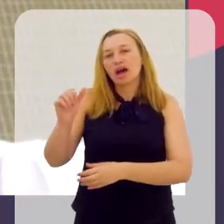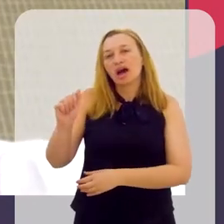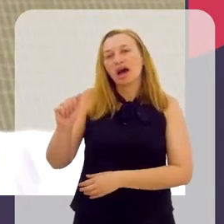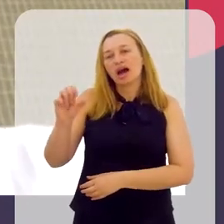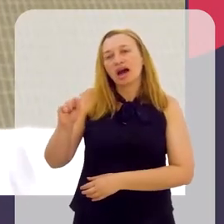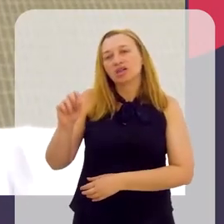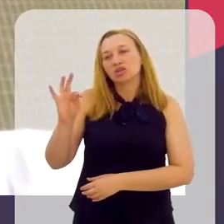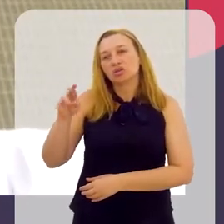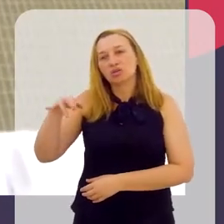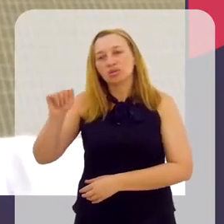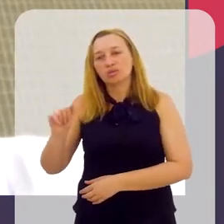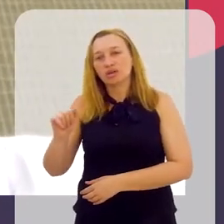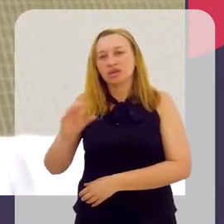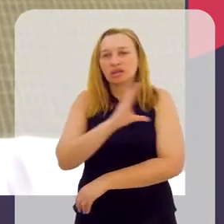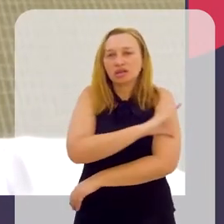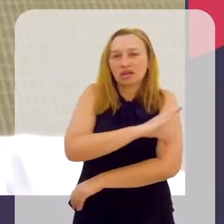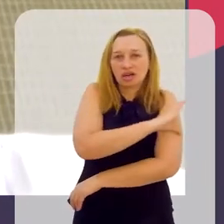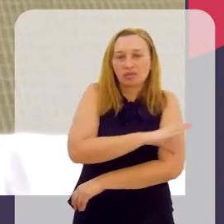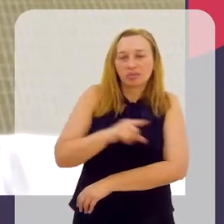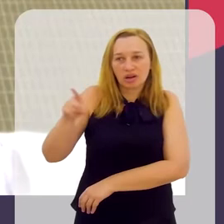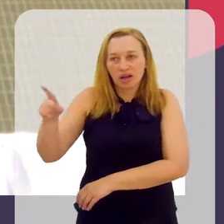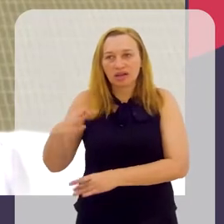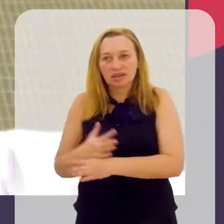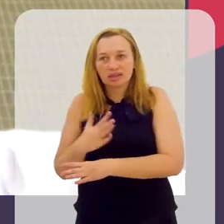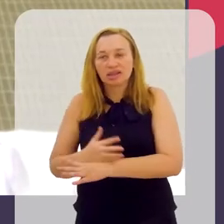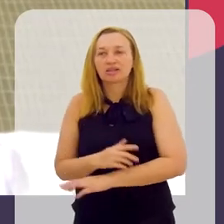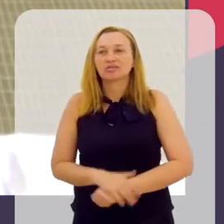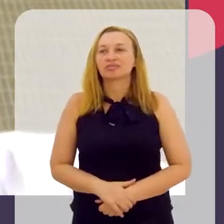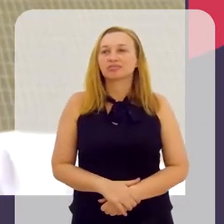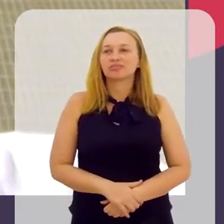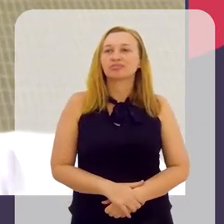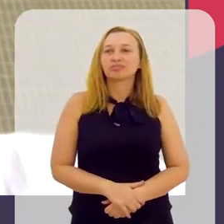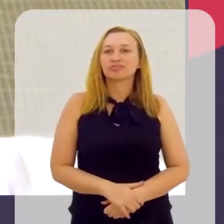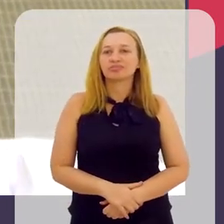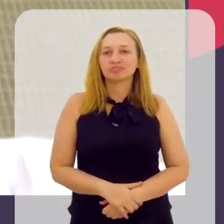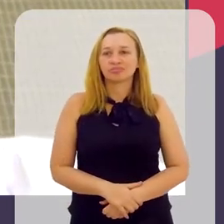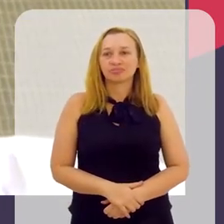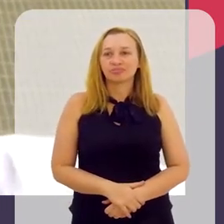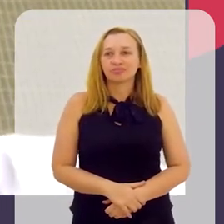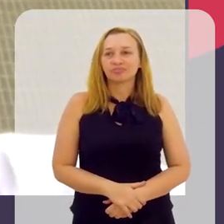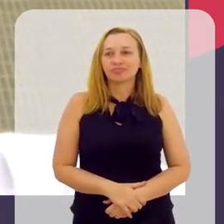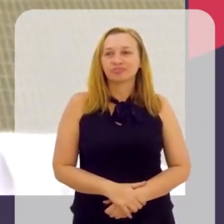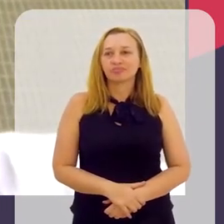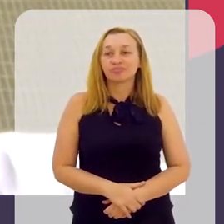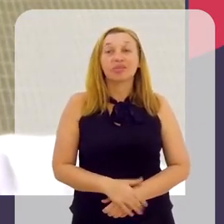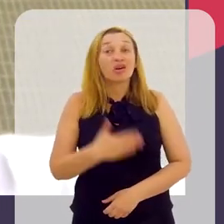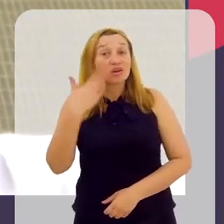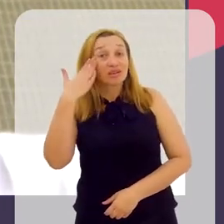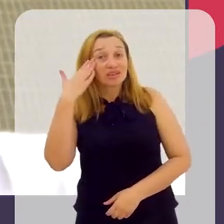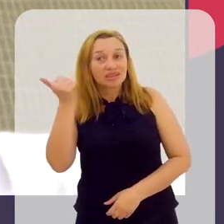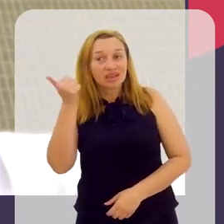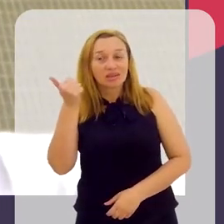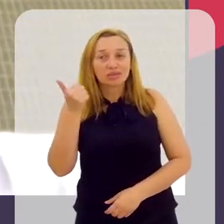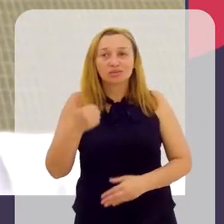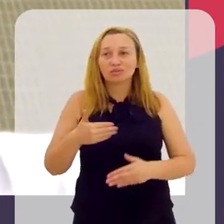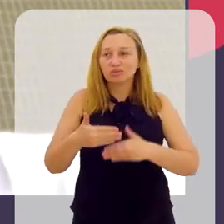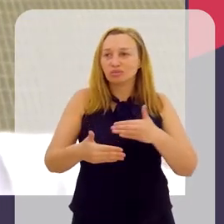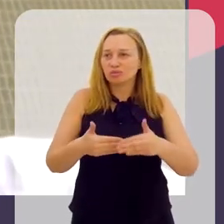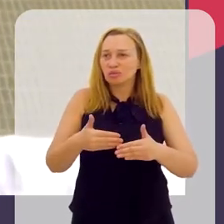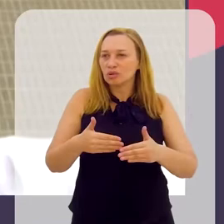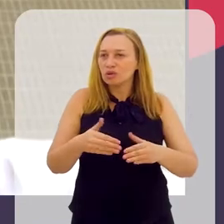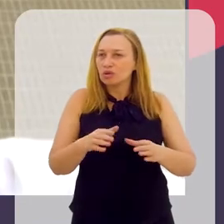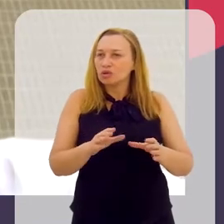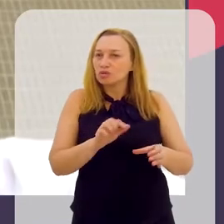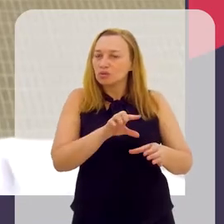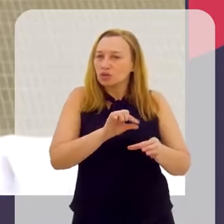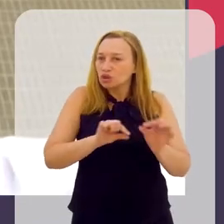astronomia na minha cidade, em Campos, né? Um clube de astronomia lá de Campos. E aí, a partir disso, eu fiquei sabendo de um processo